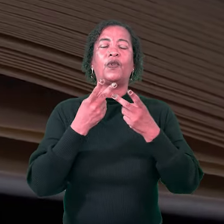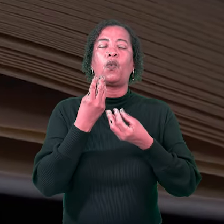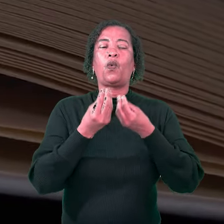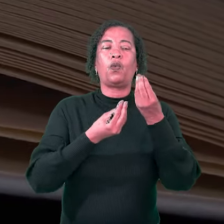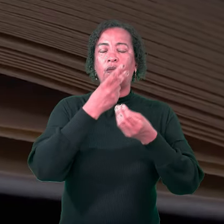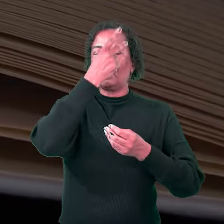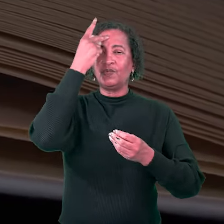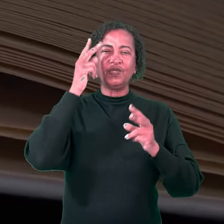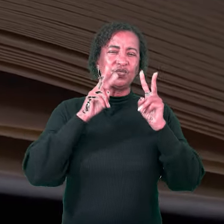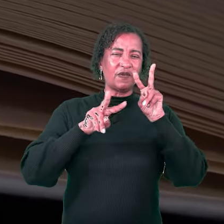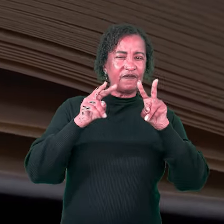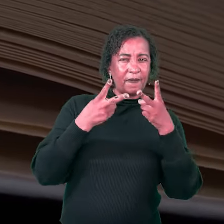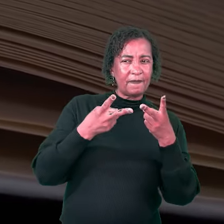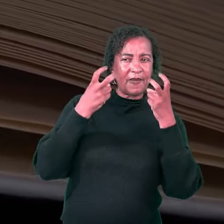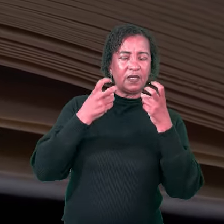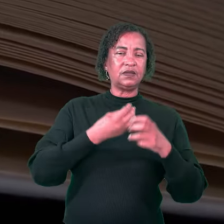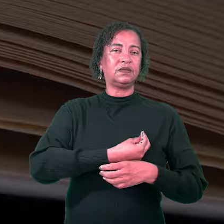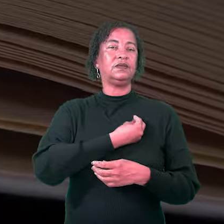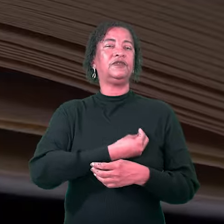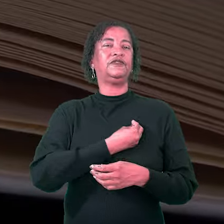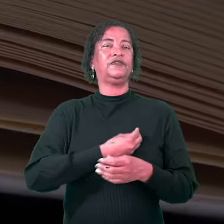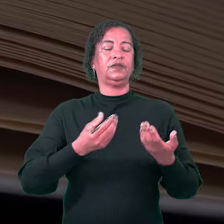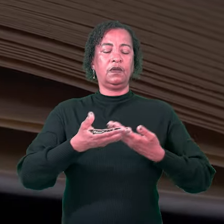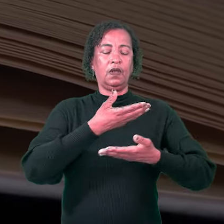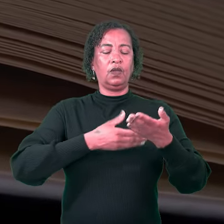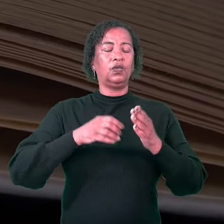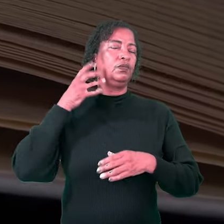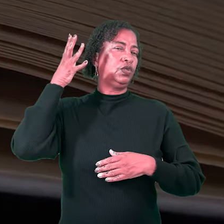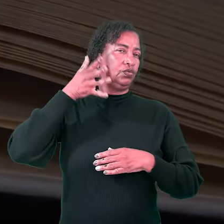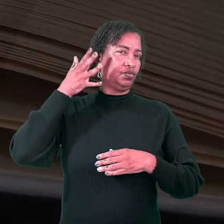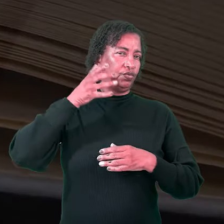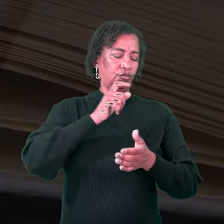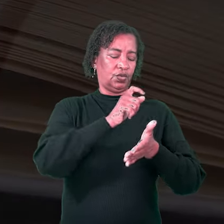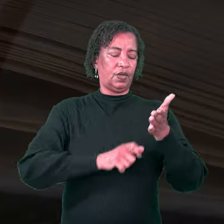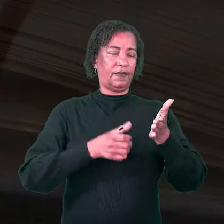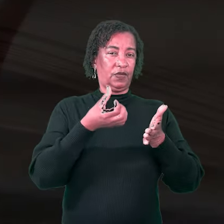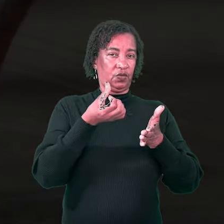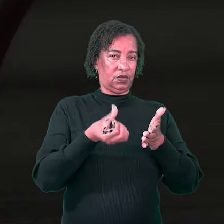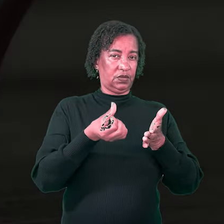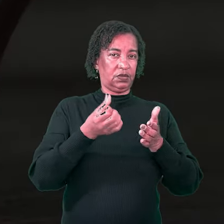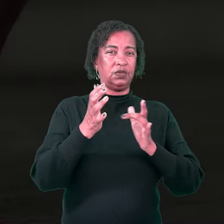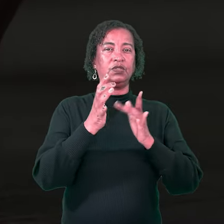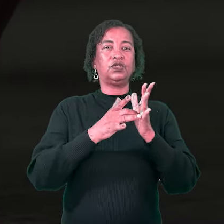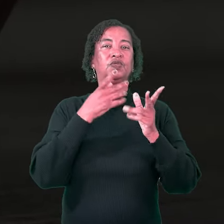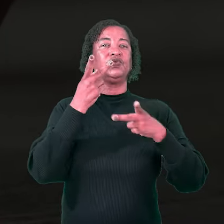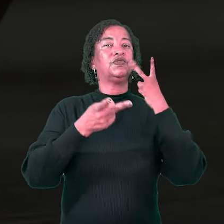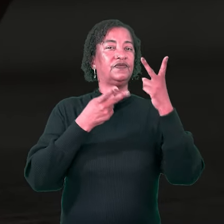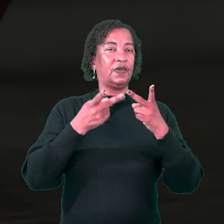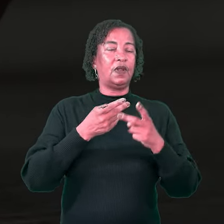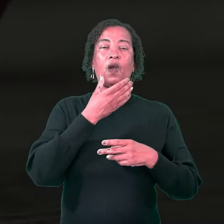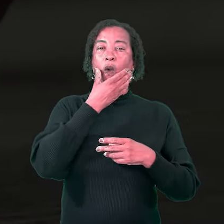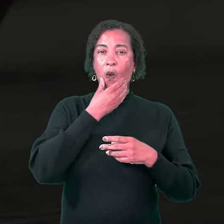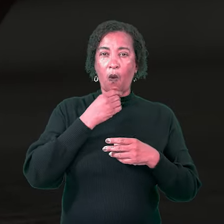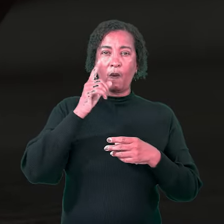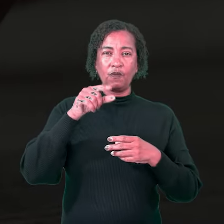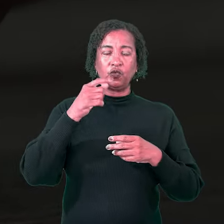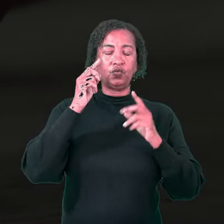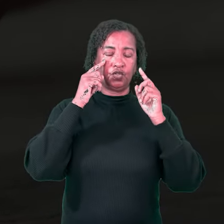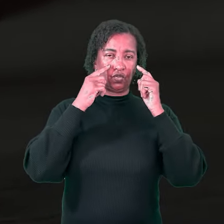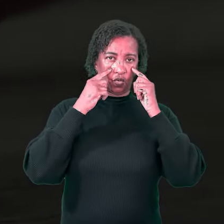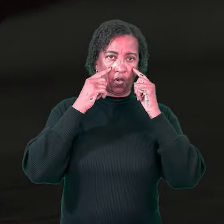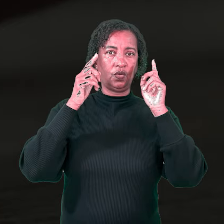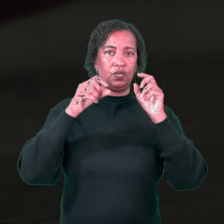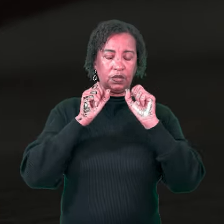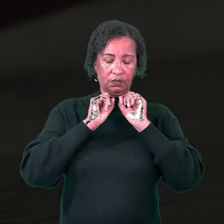a pessoa enxerga a vida. No meio do discurso, no capítulo 6, Jesus afirma, Os olhos são a candeia do corpo.